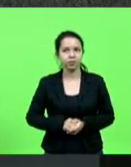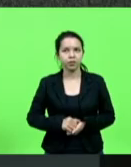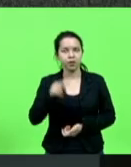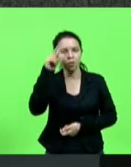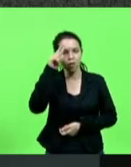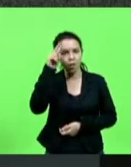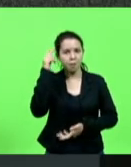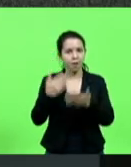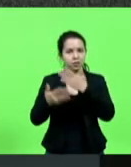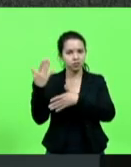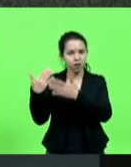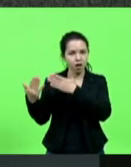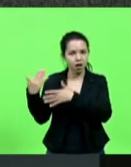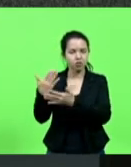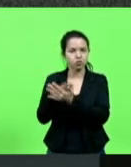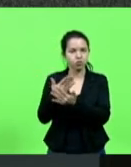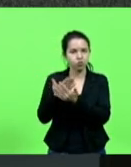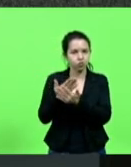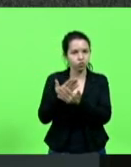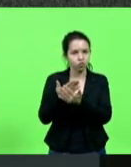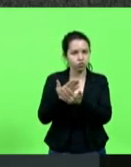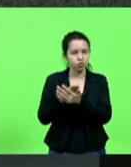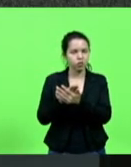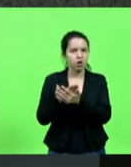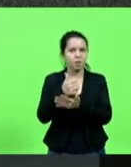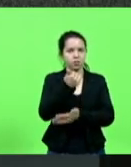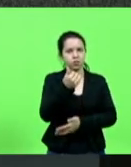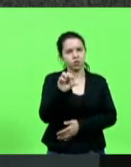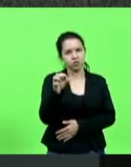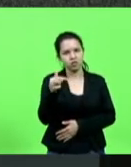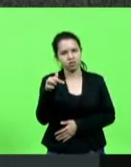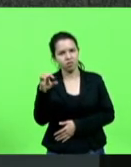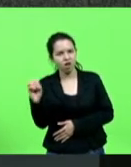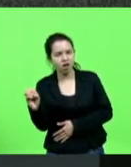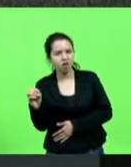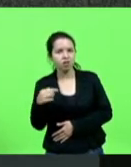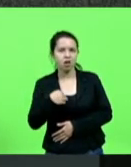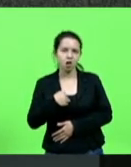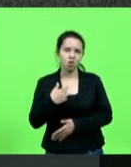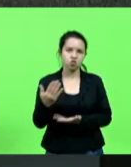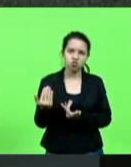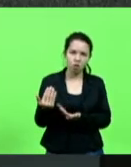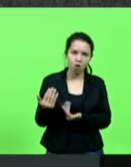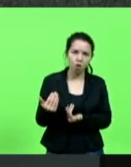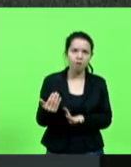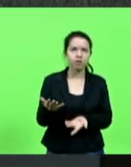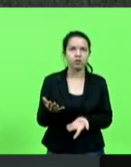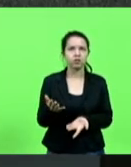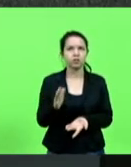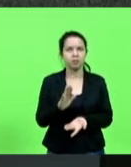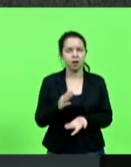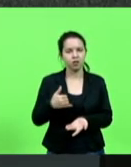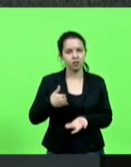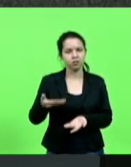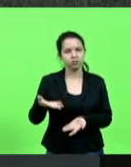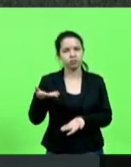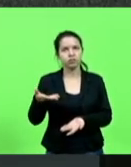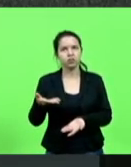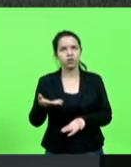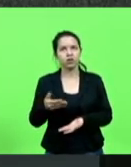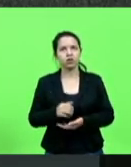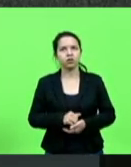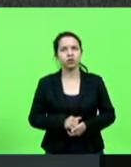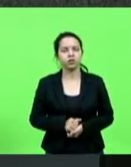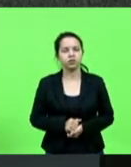anos 70, já com uma idade um pouco mais avançada, jovem ainda, nós, toda semana, nós tínhamos